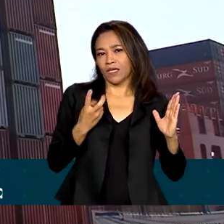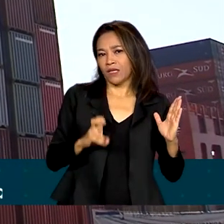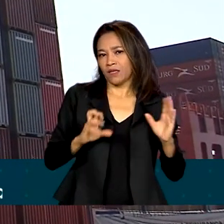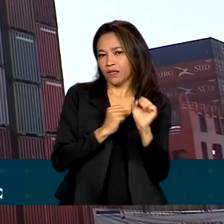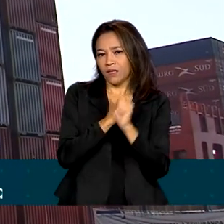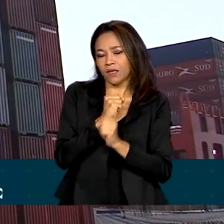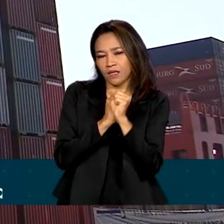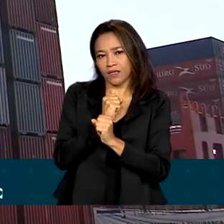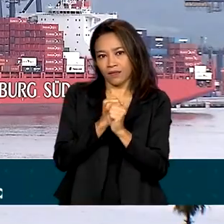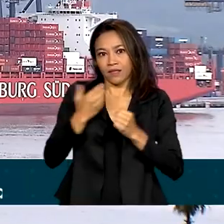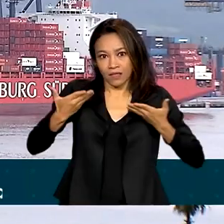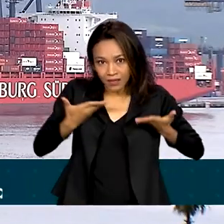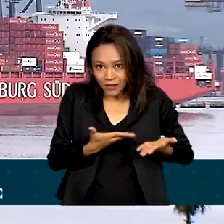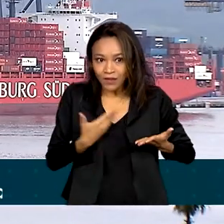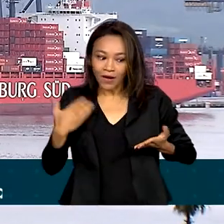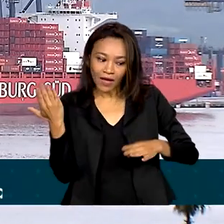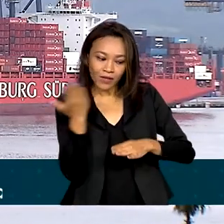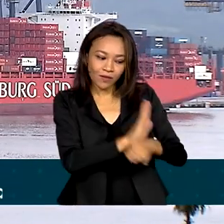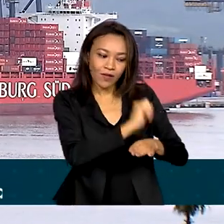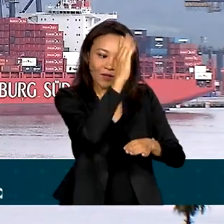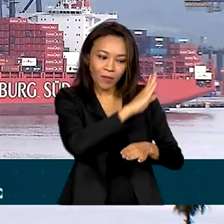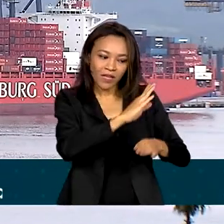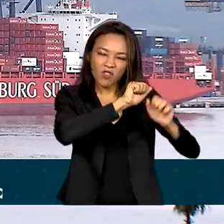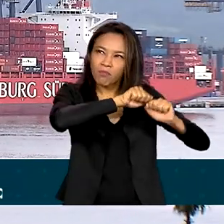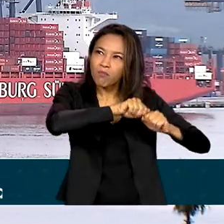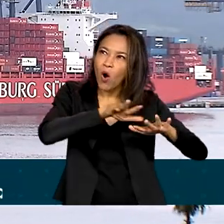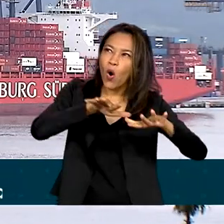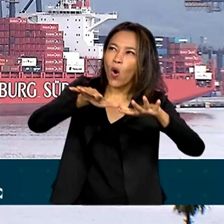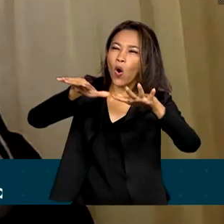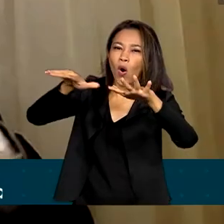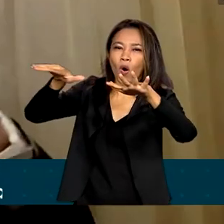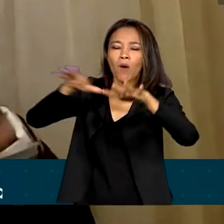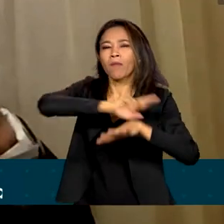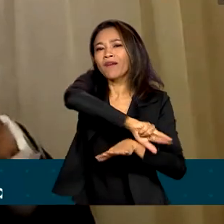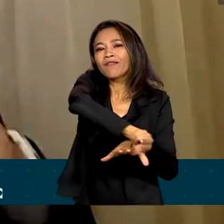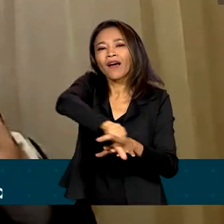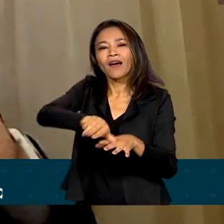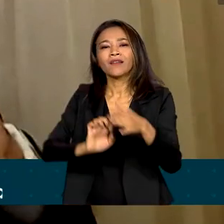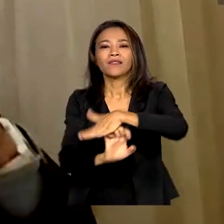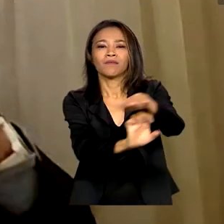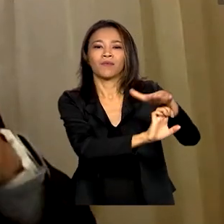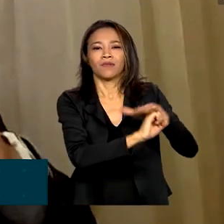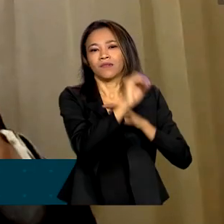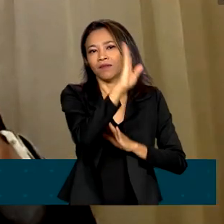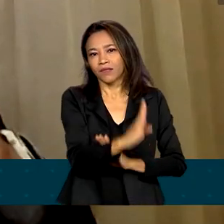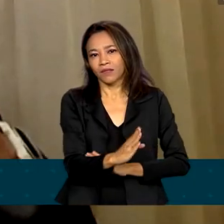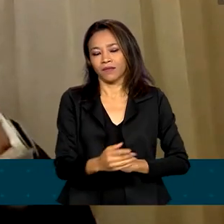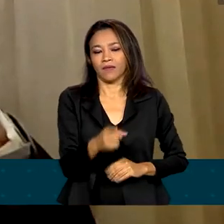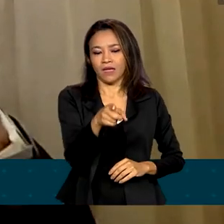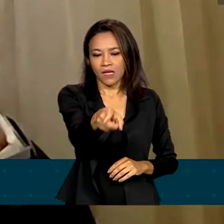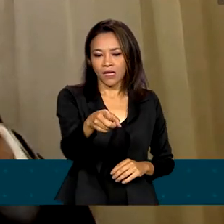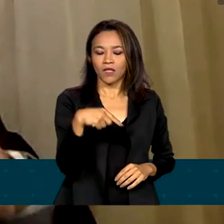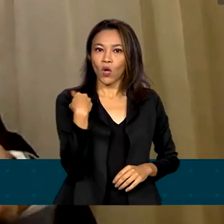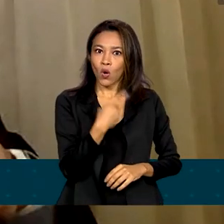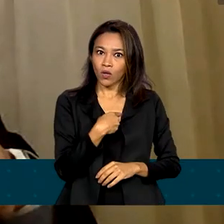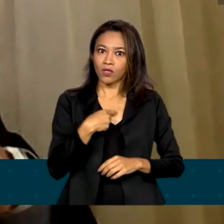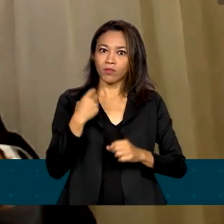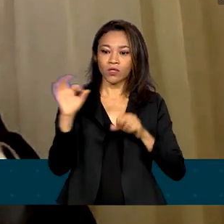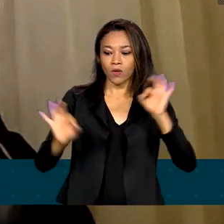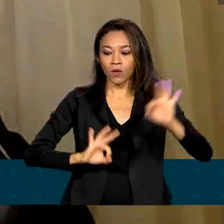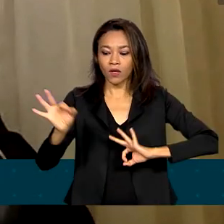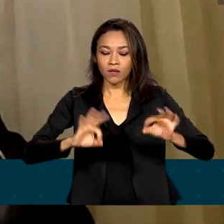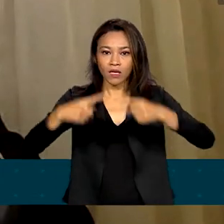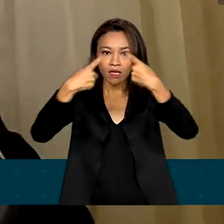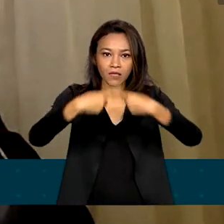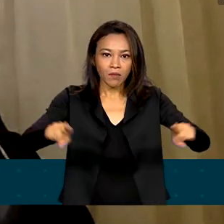beneficiar a expansão das exportações para outros setores. Nós estamos trabalhando para fazer o lançamento, no dia 16 de março,